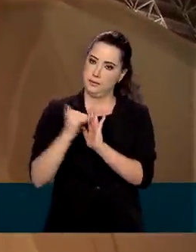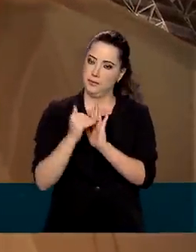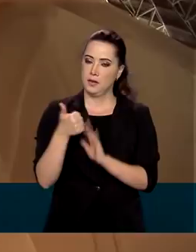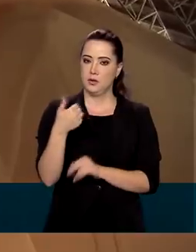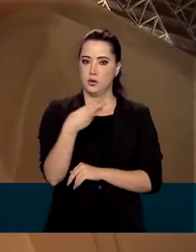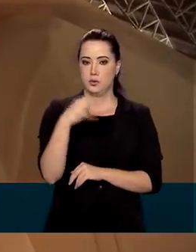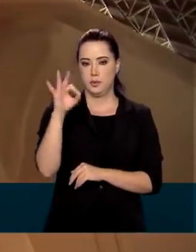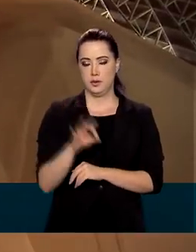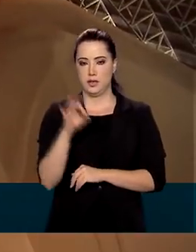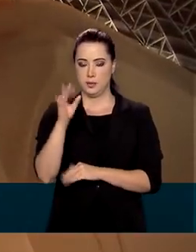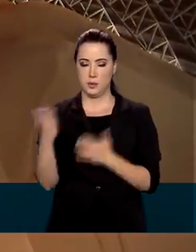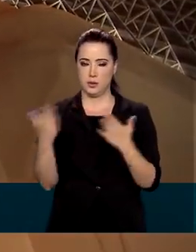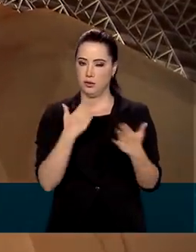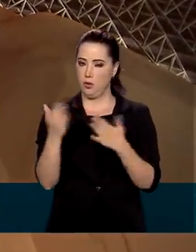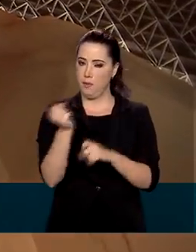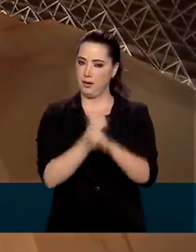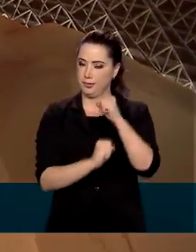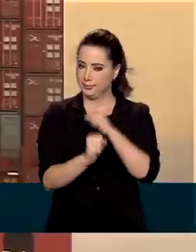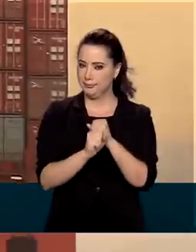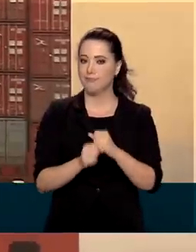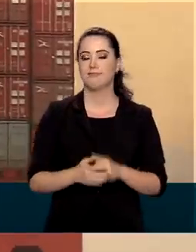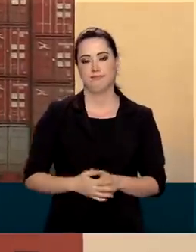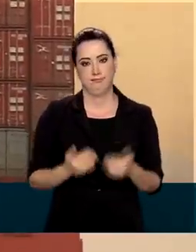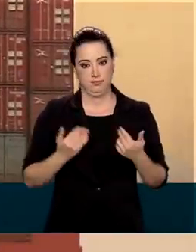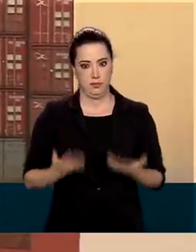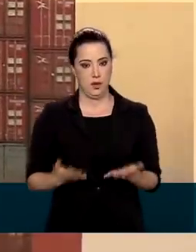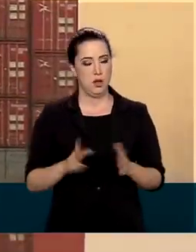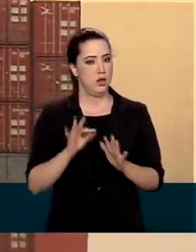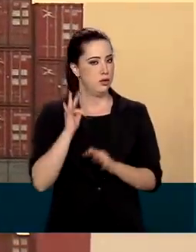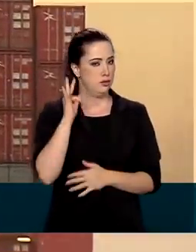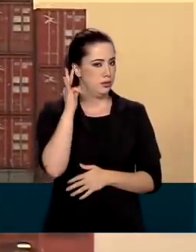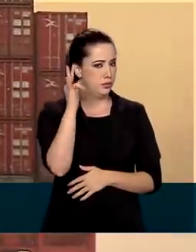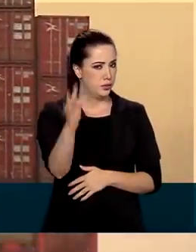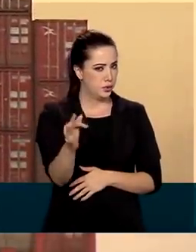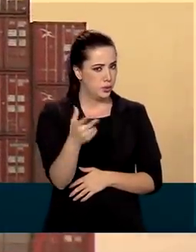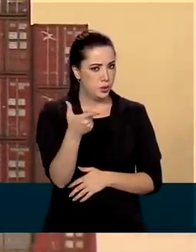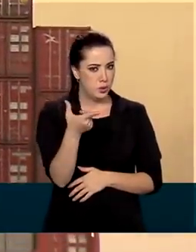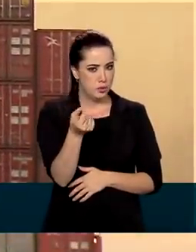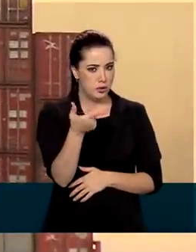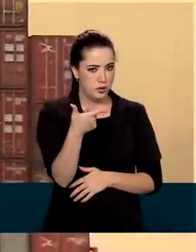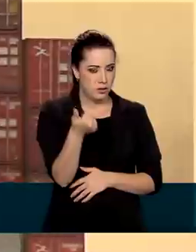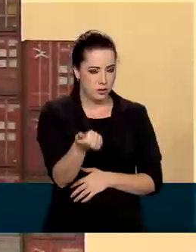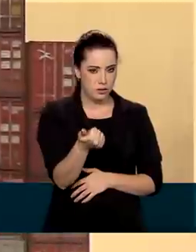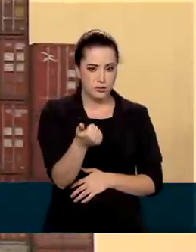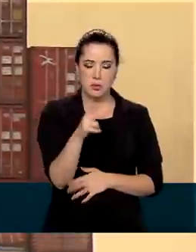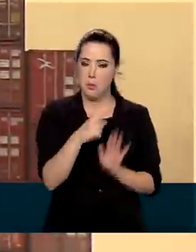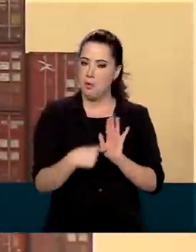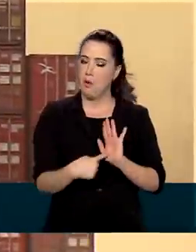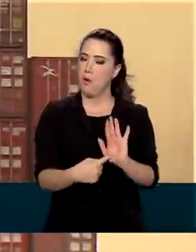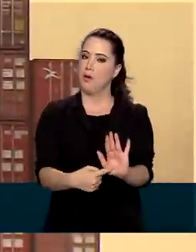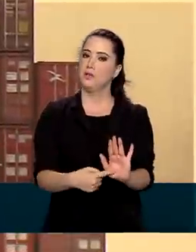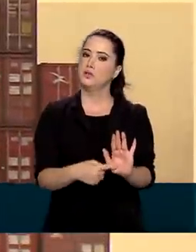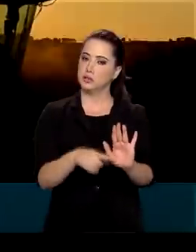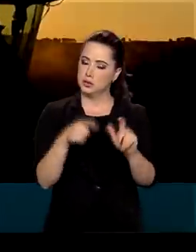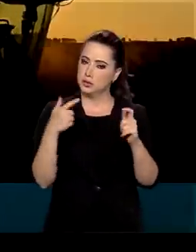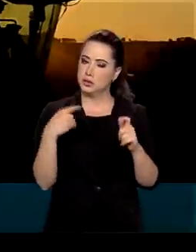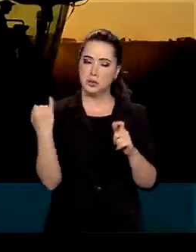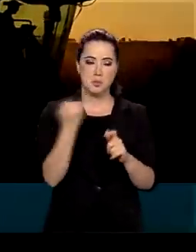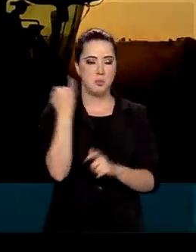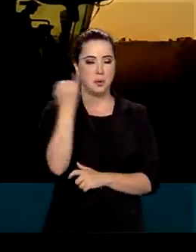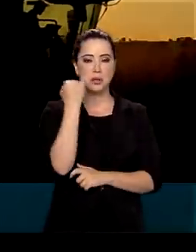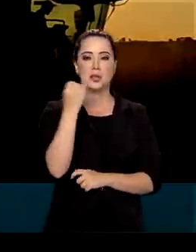em comparação ao ano passado. E as projeções para 2021 indicam um cenário